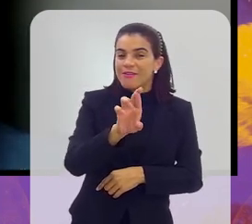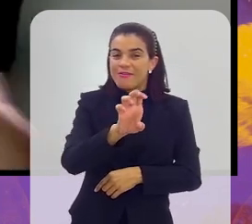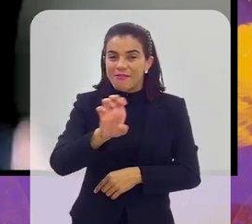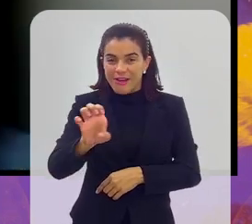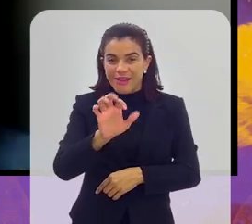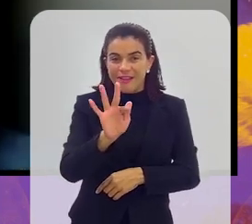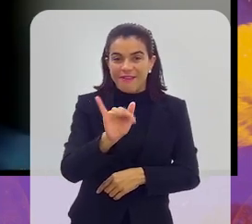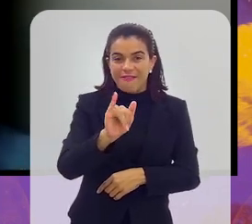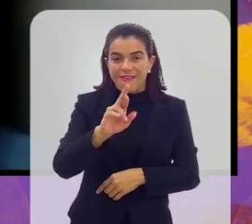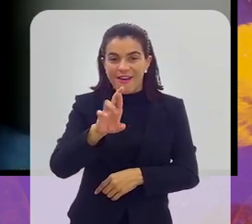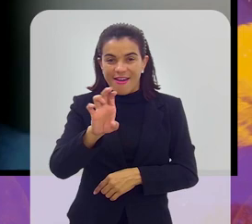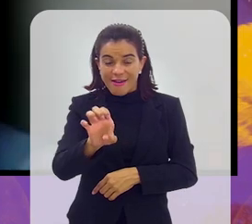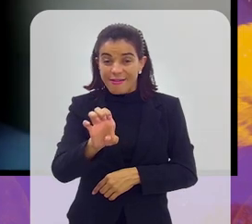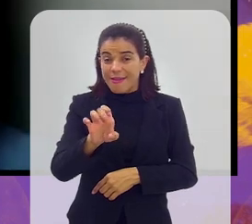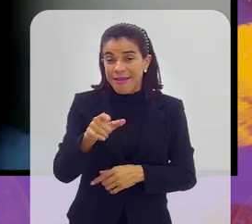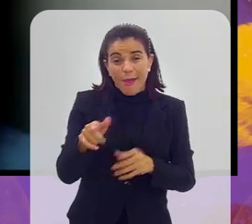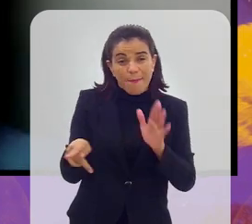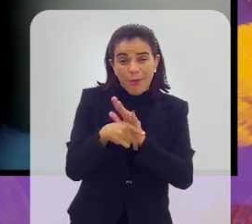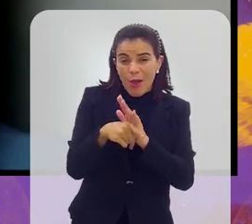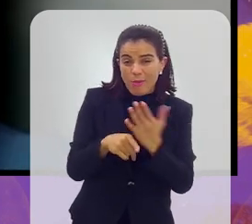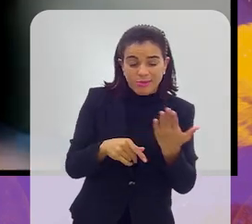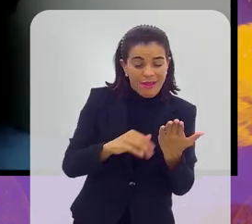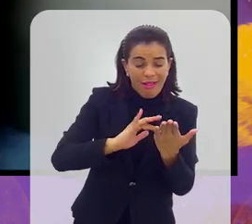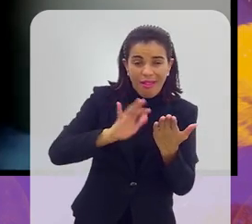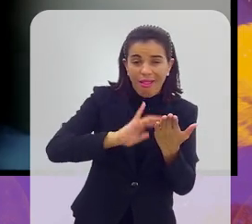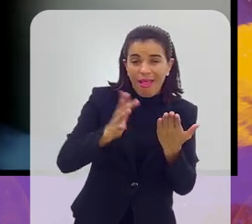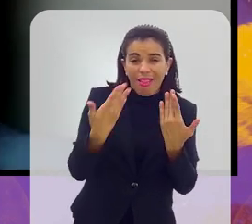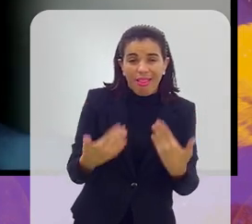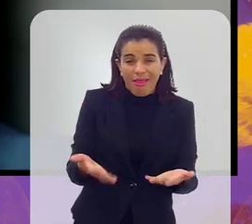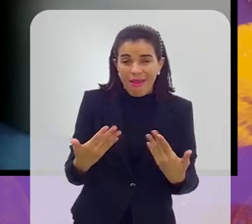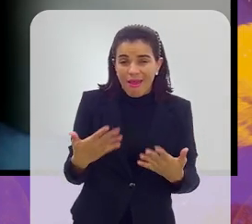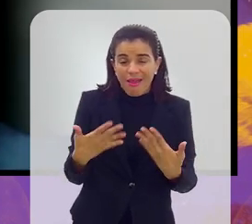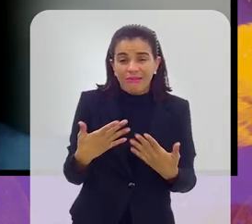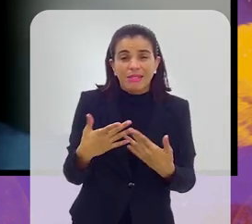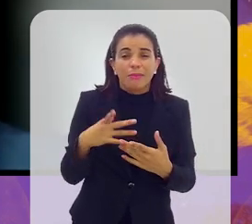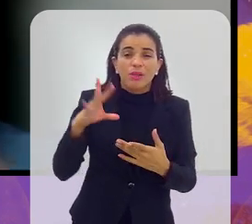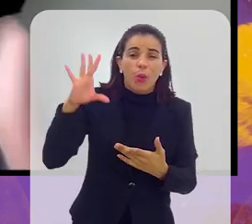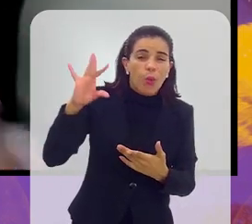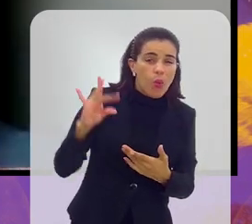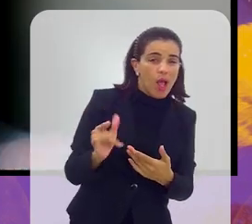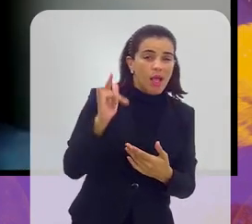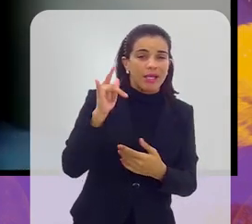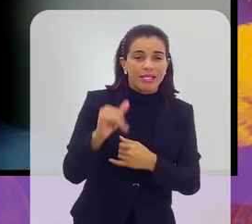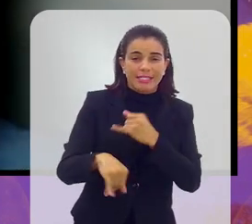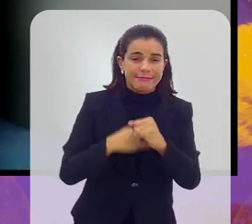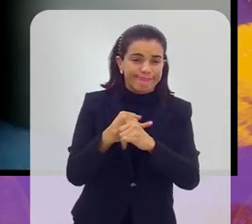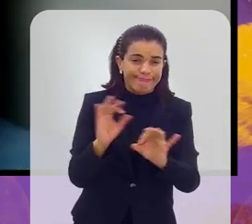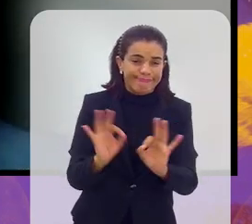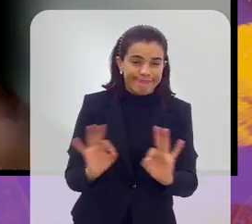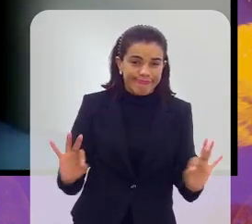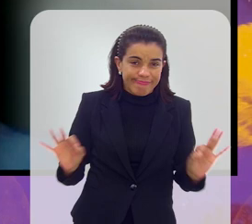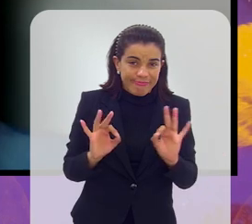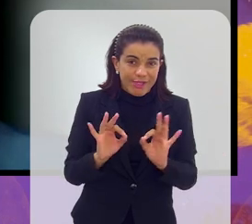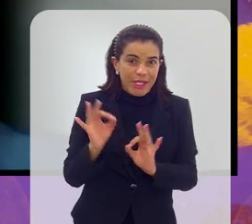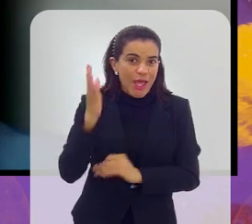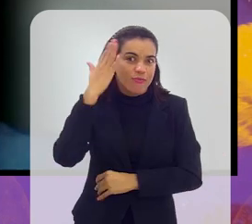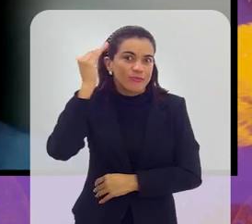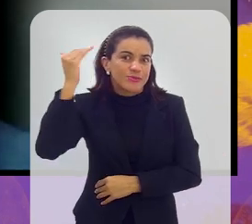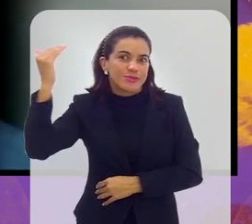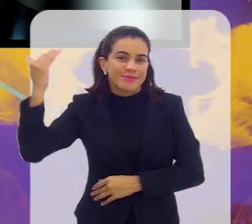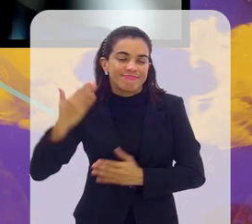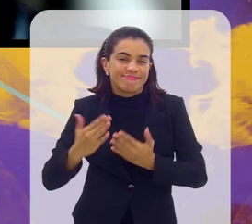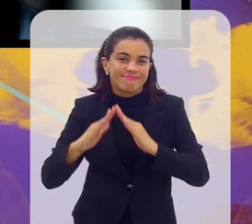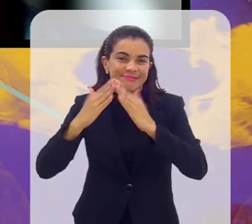celular, que roda em qualquer celular, porque ele é muito leve, não custa muito internet, e é um sucesso dentro das favelas do Brasil.